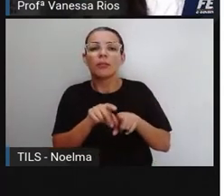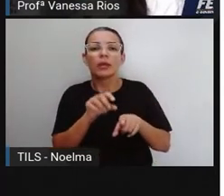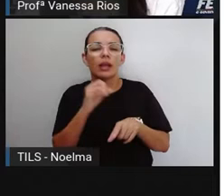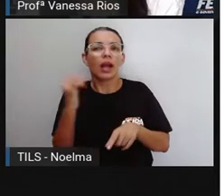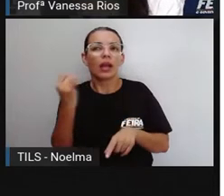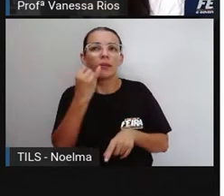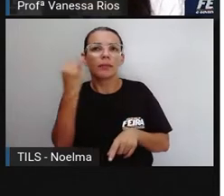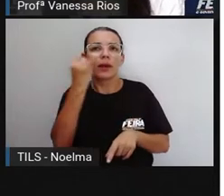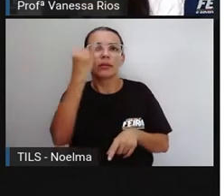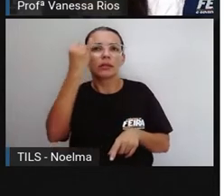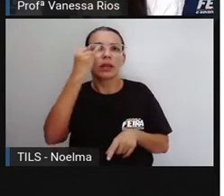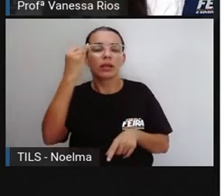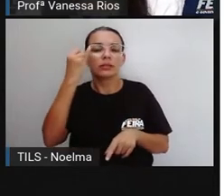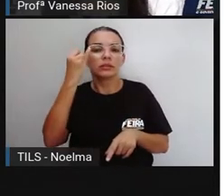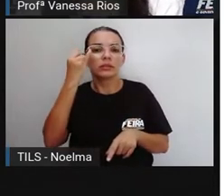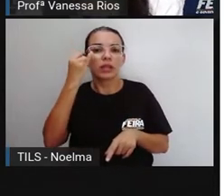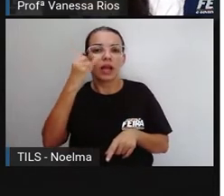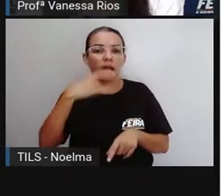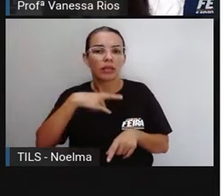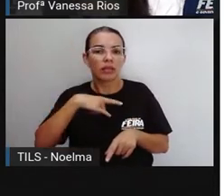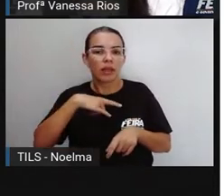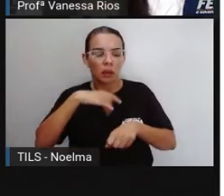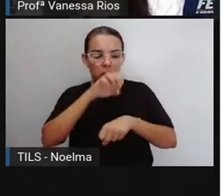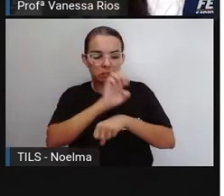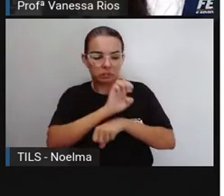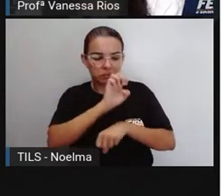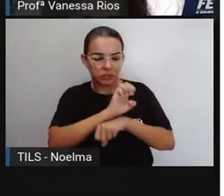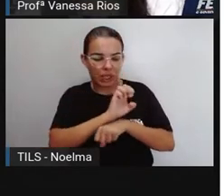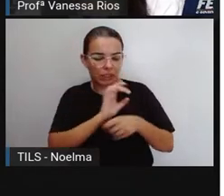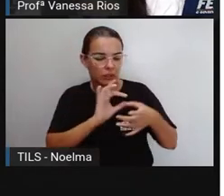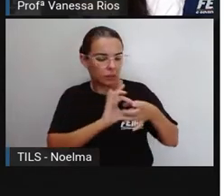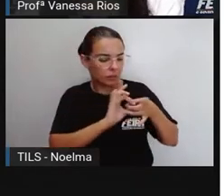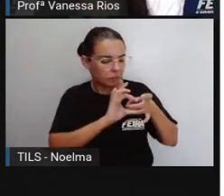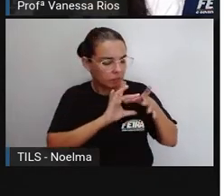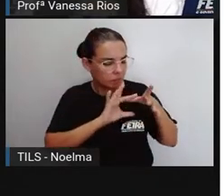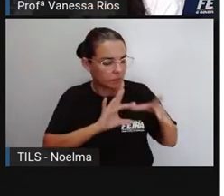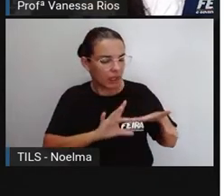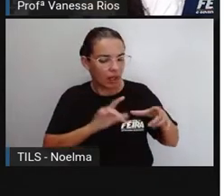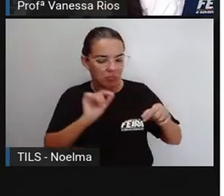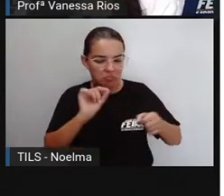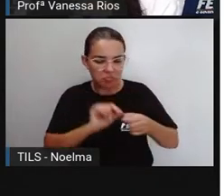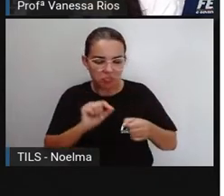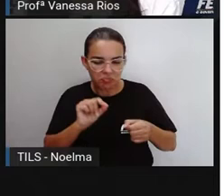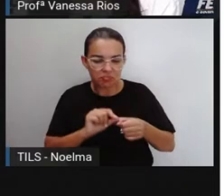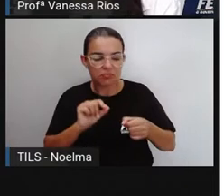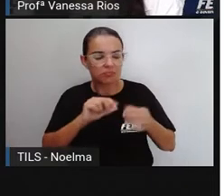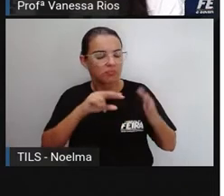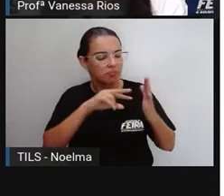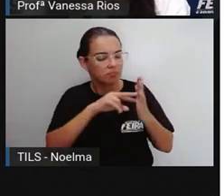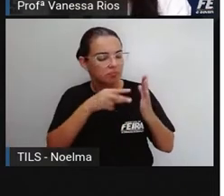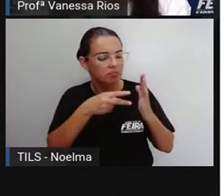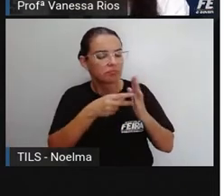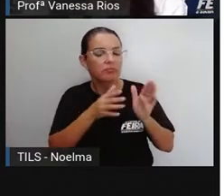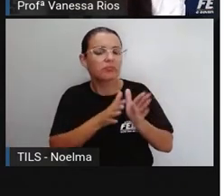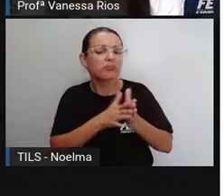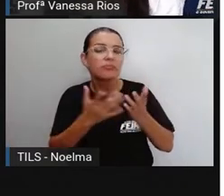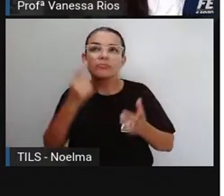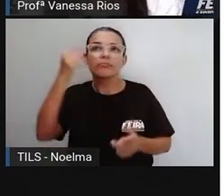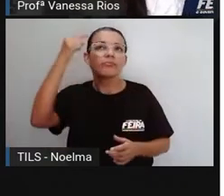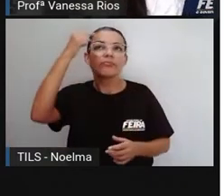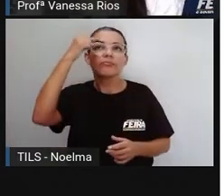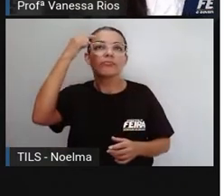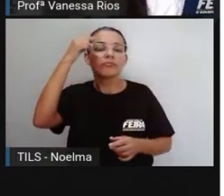importância desse Estado, a importância dessa ação, desse conceito, quando a gente pensa aí